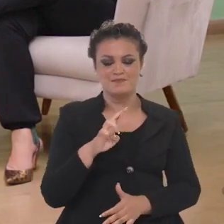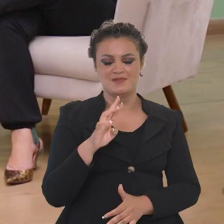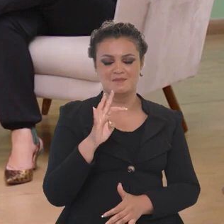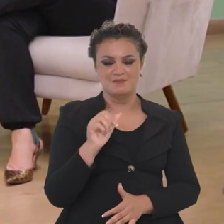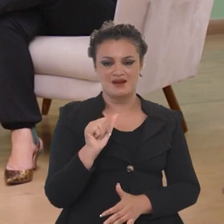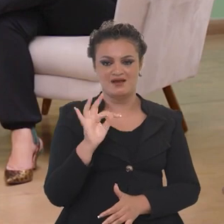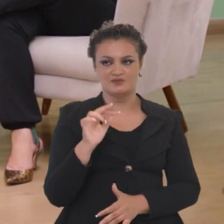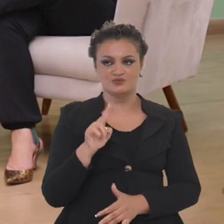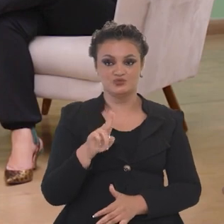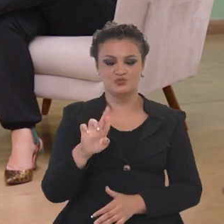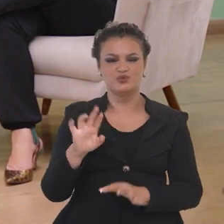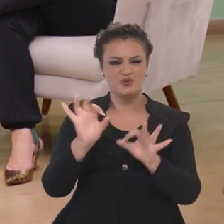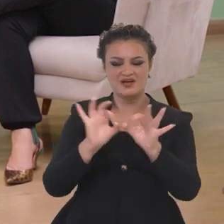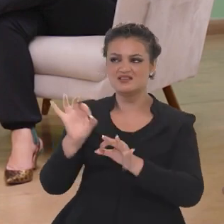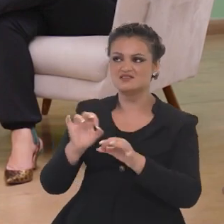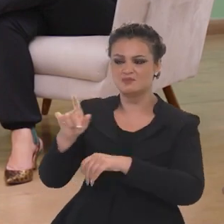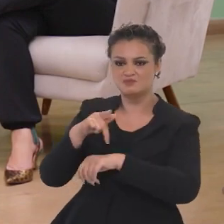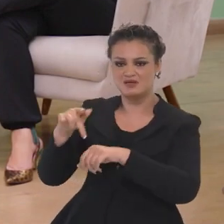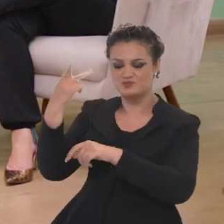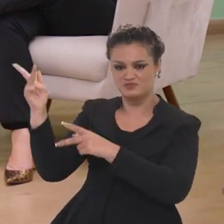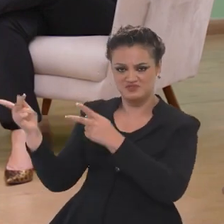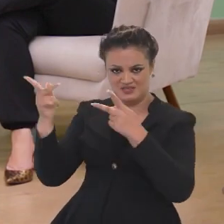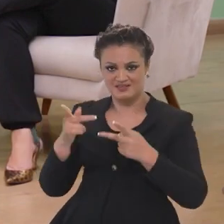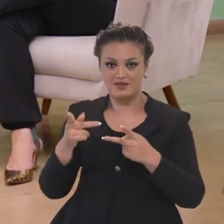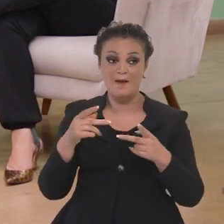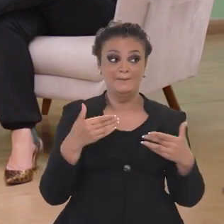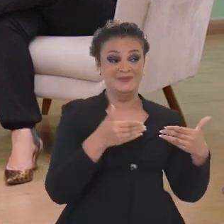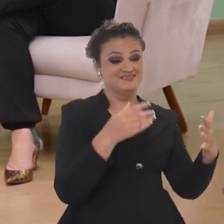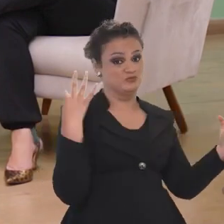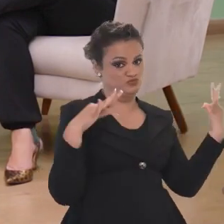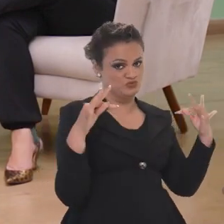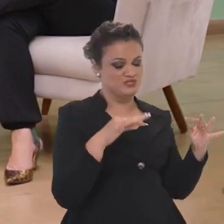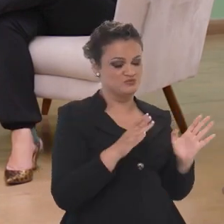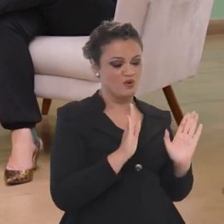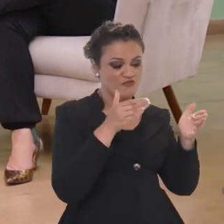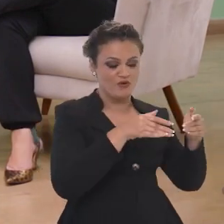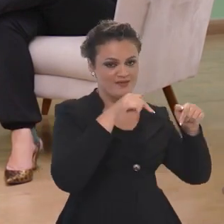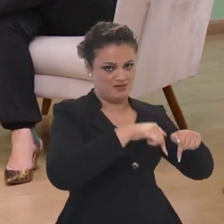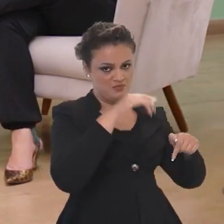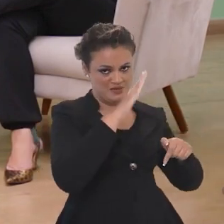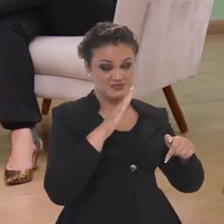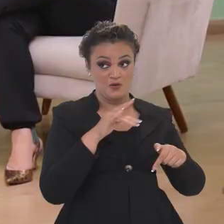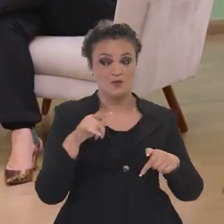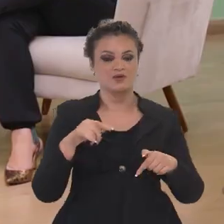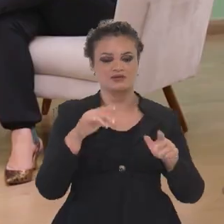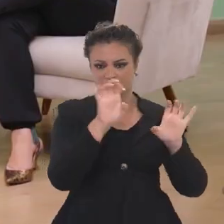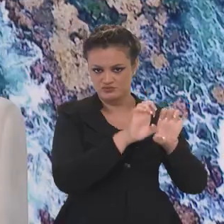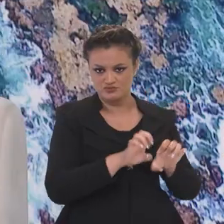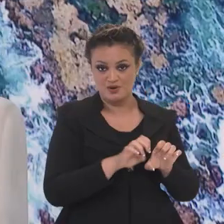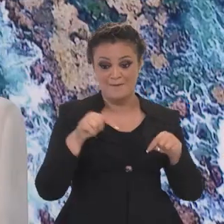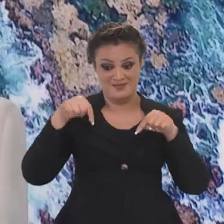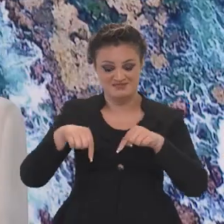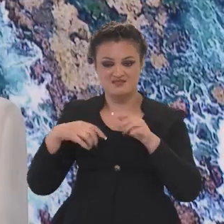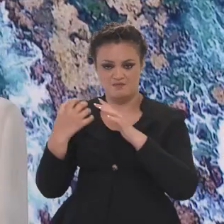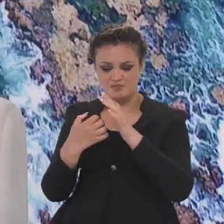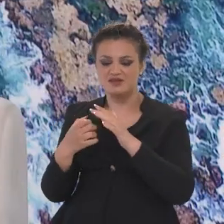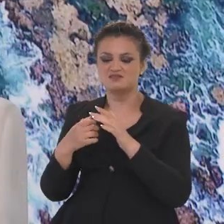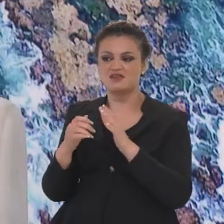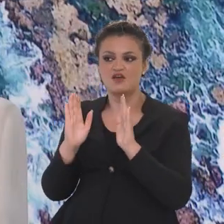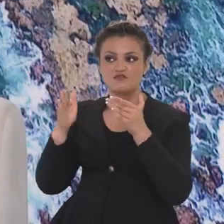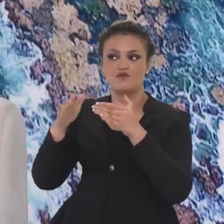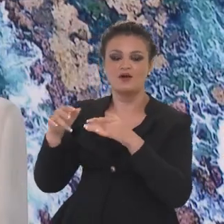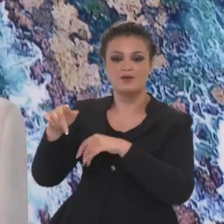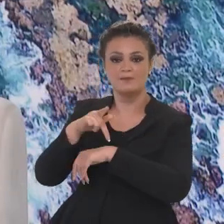cuida do turismo internacional, da vinda de turistas estrangeiros para cá, diferente do Ministério do Turismo, que cura o turismo doméstico e da infraestrutura.